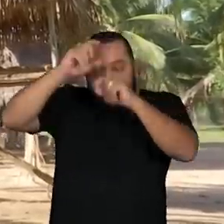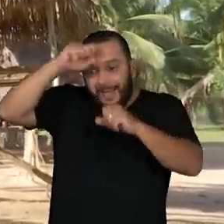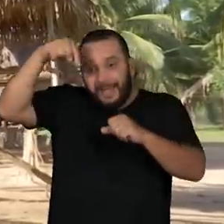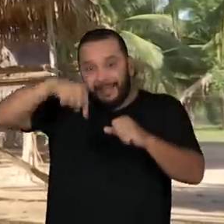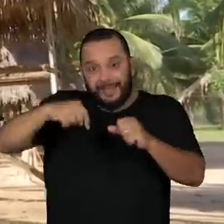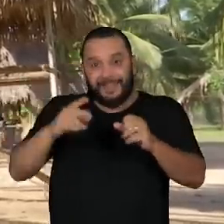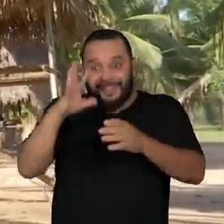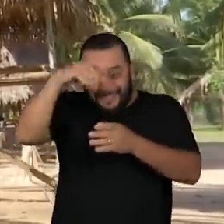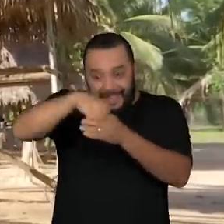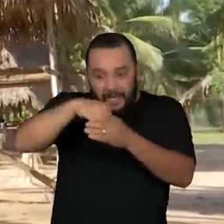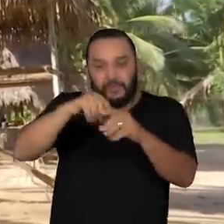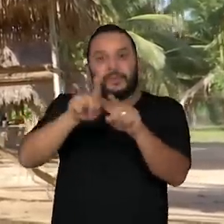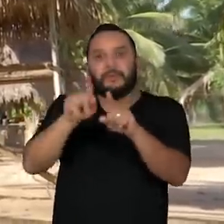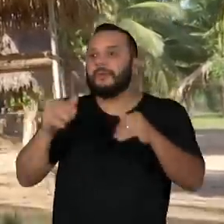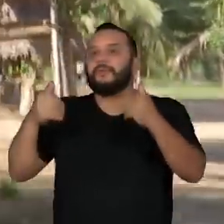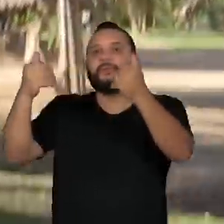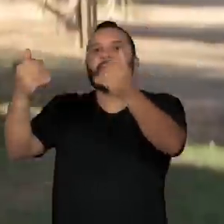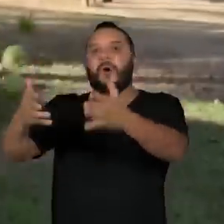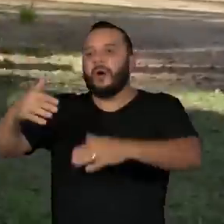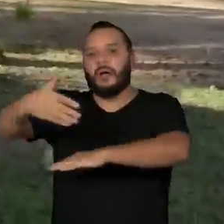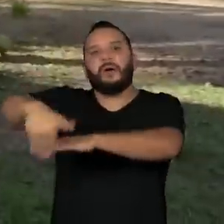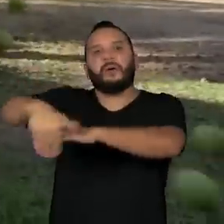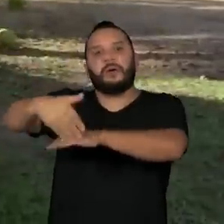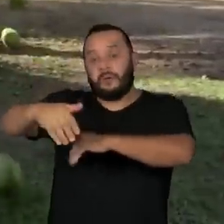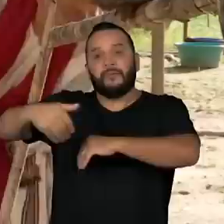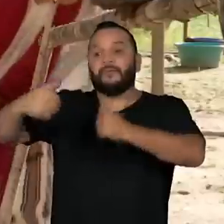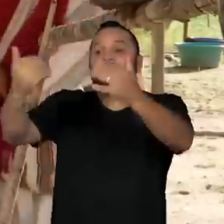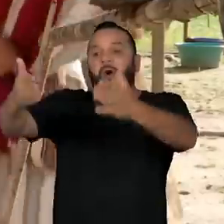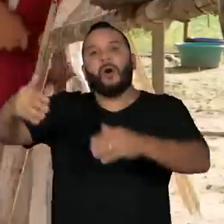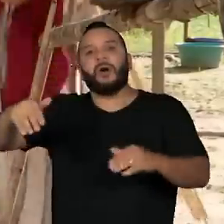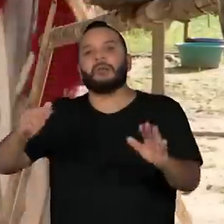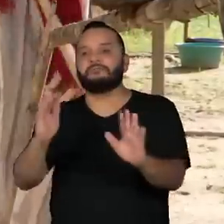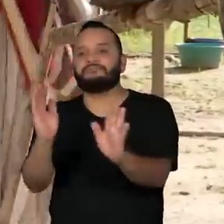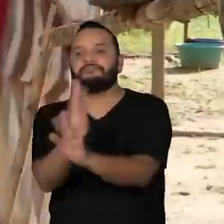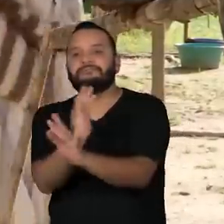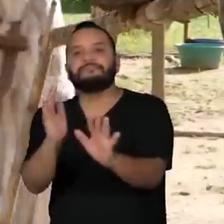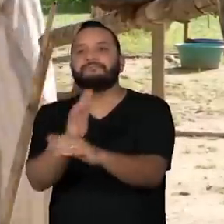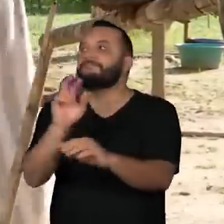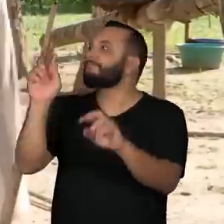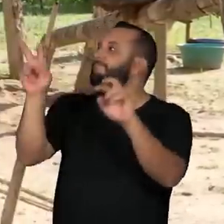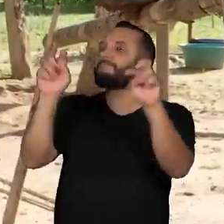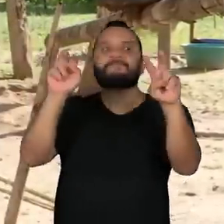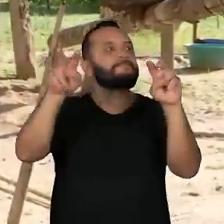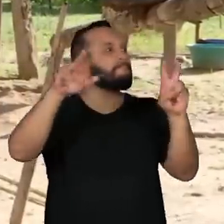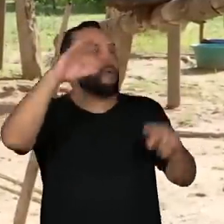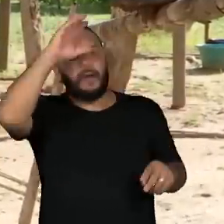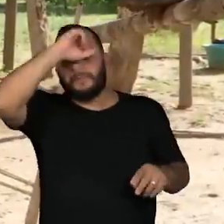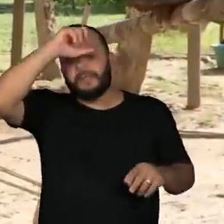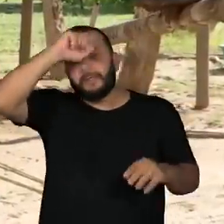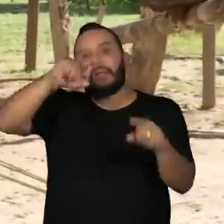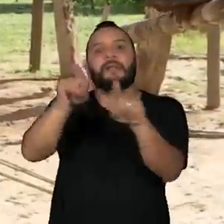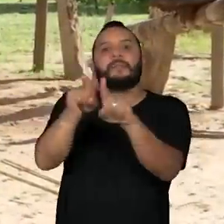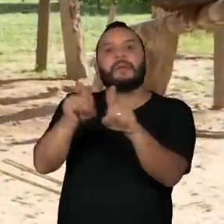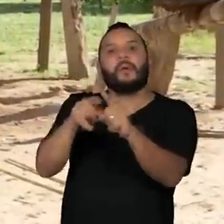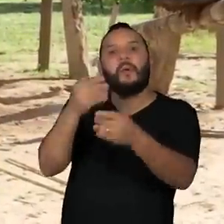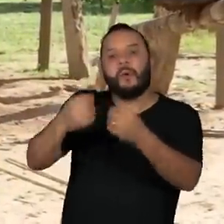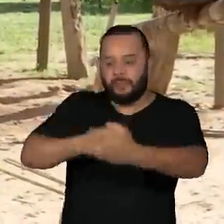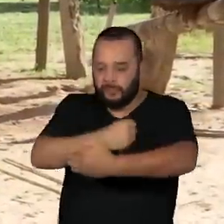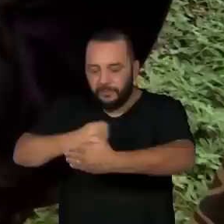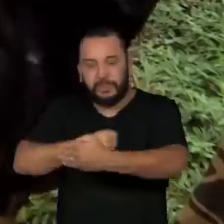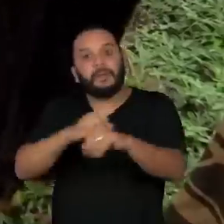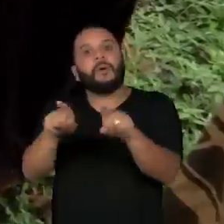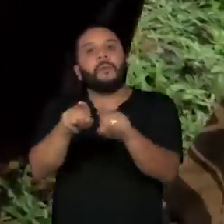A merenda é colhida na hora, fresquinha. Também é parte das lições aprender cedo como fazer as